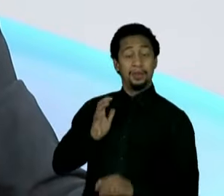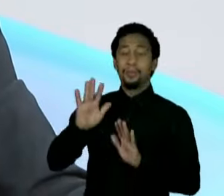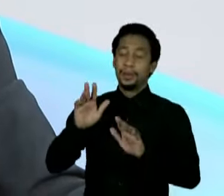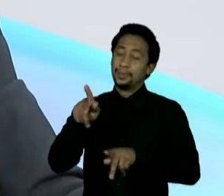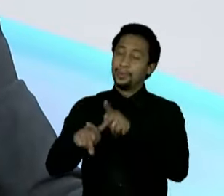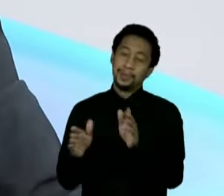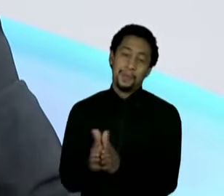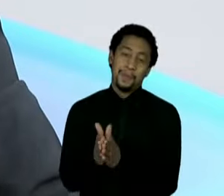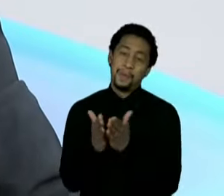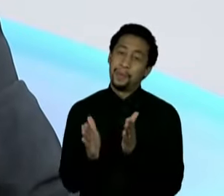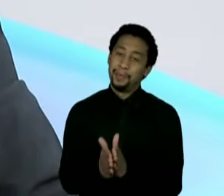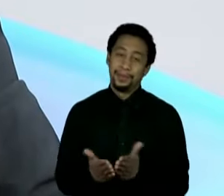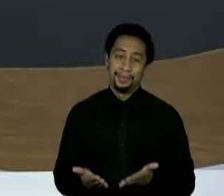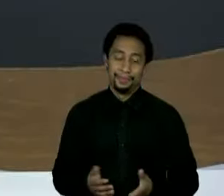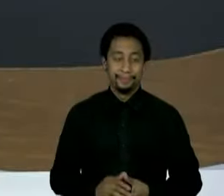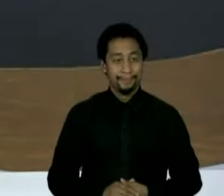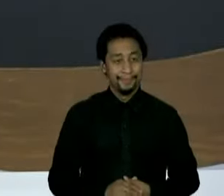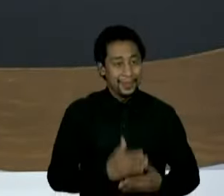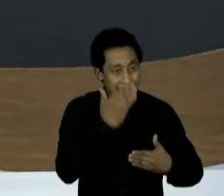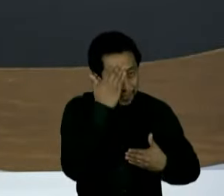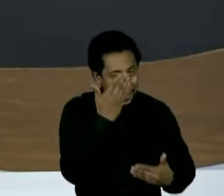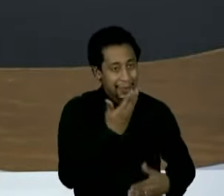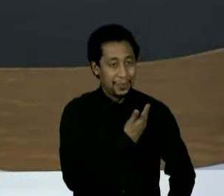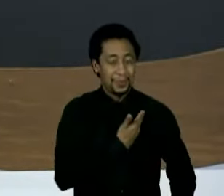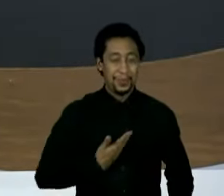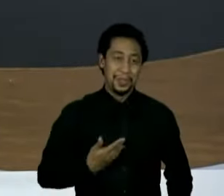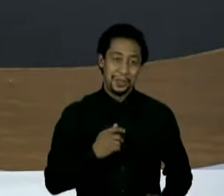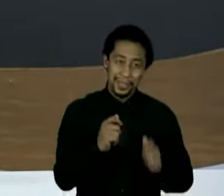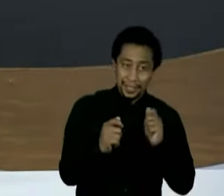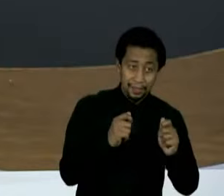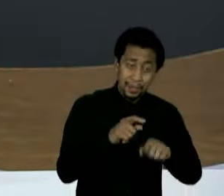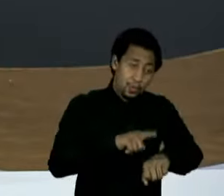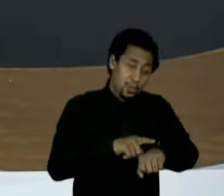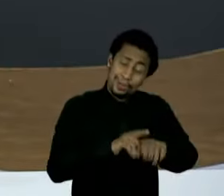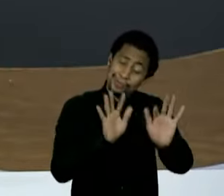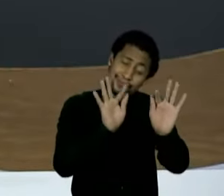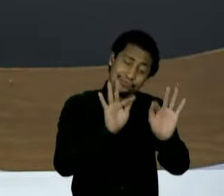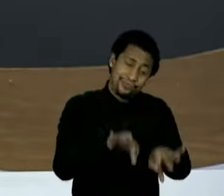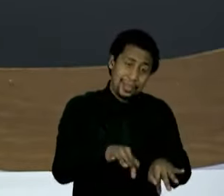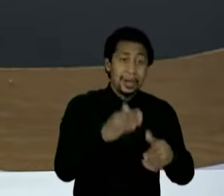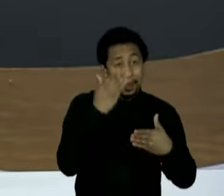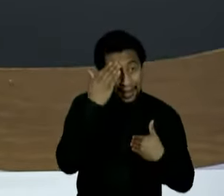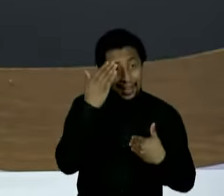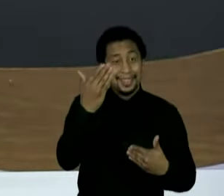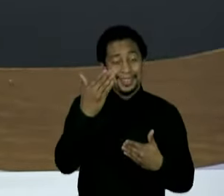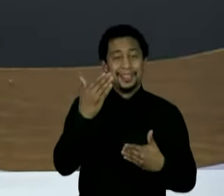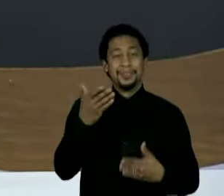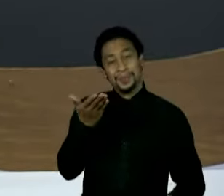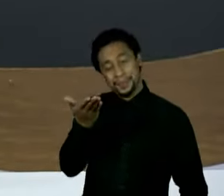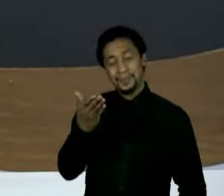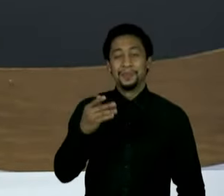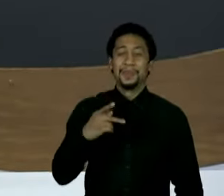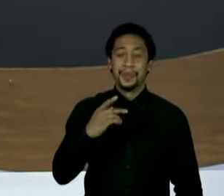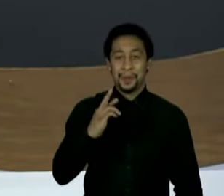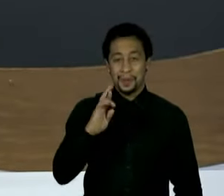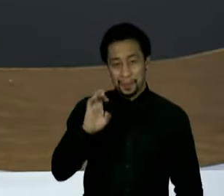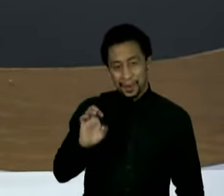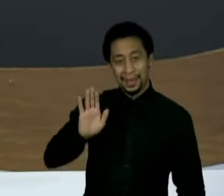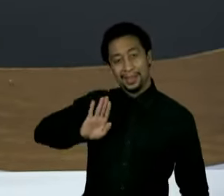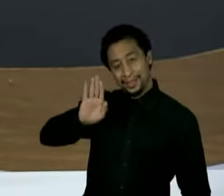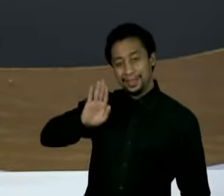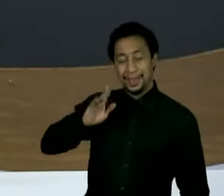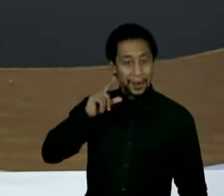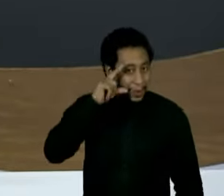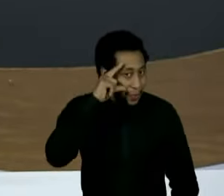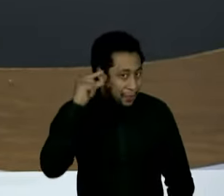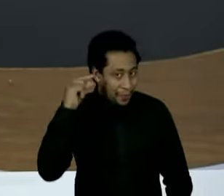governador, pela entrevista. Nosso tempo terminou. Agradeço muito ao pré-candidato do PSB, Márcio França, por essa entrevista. E